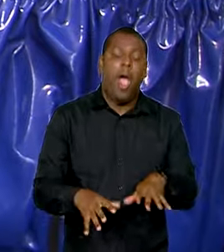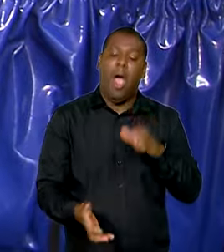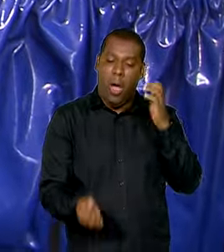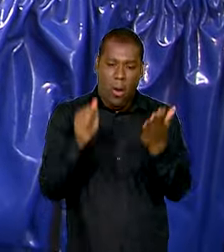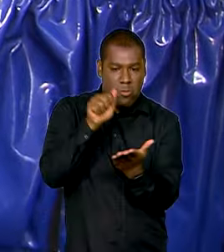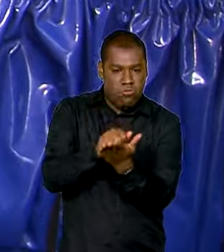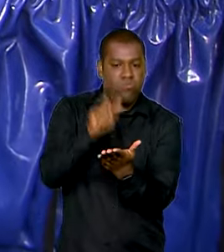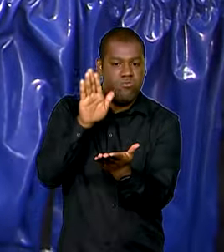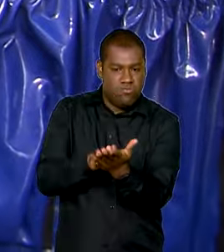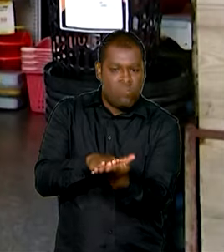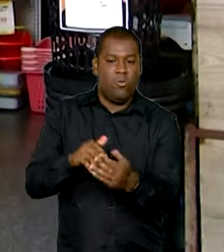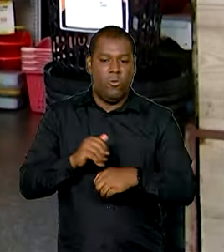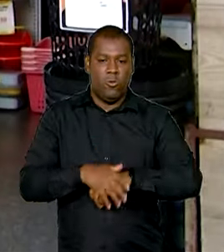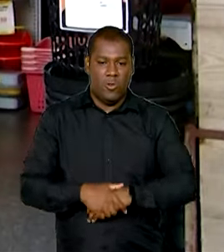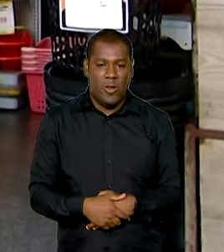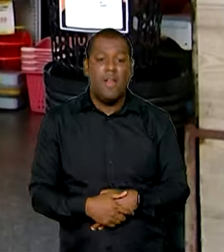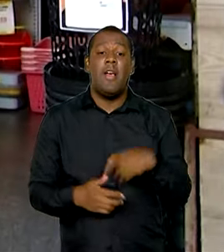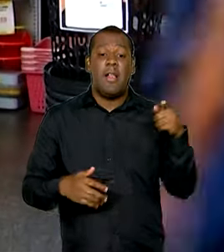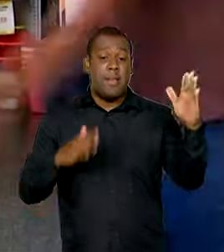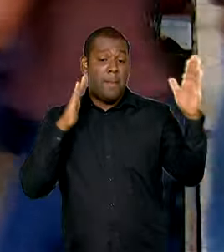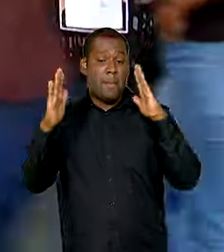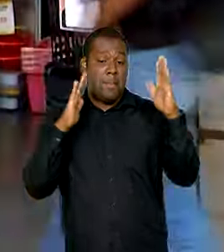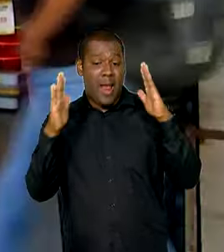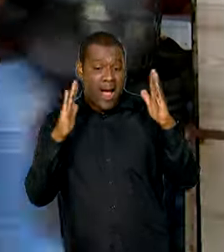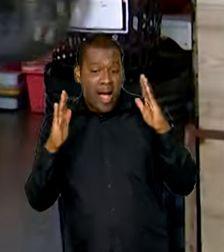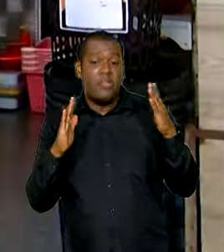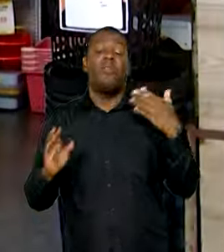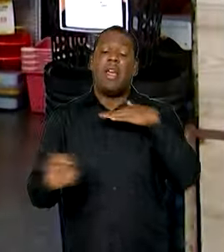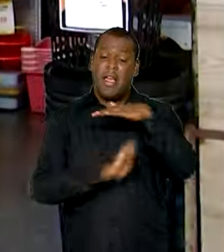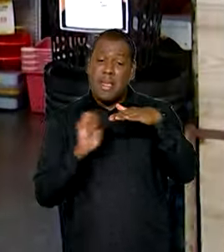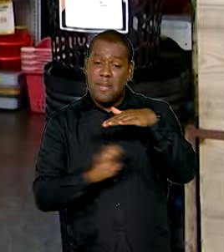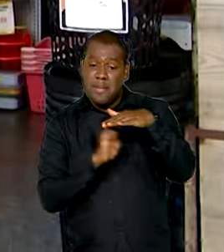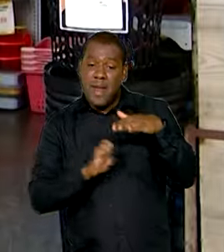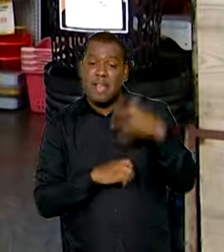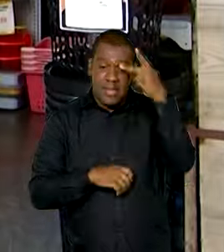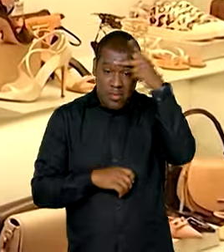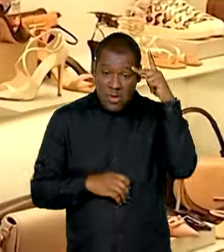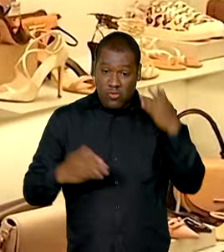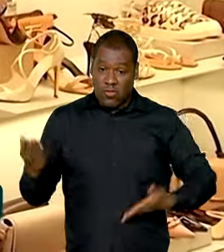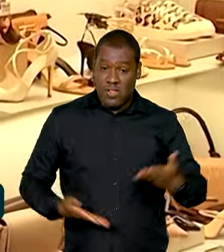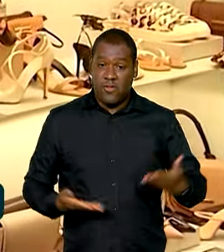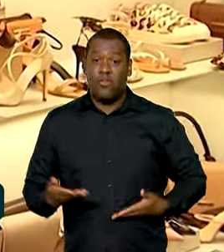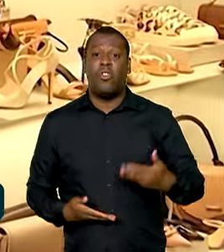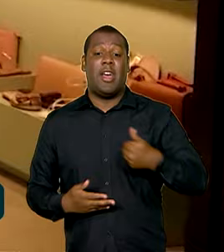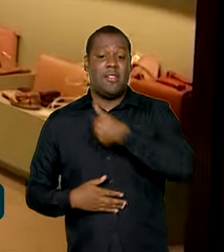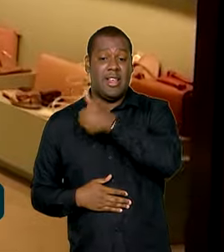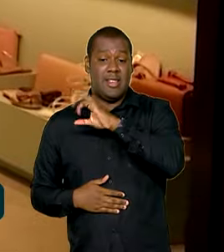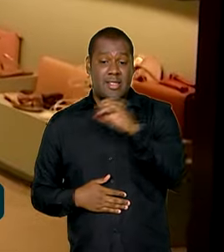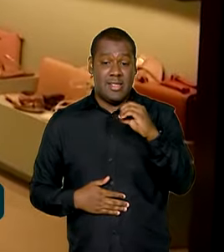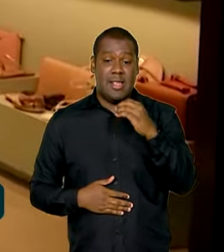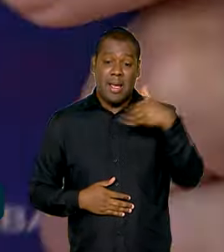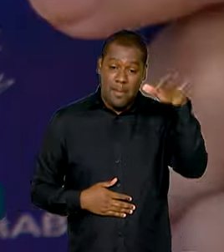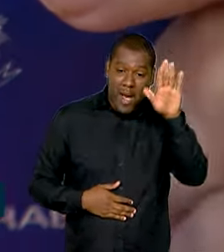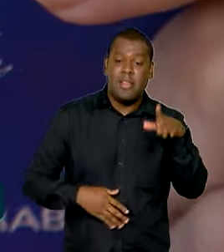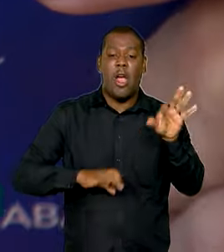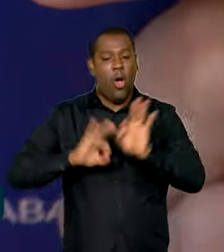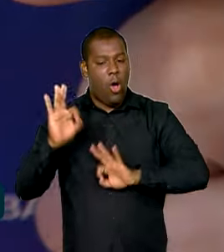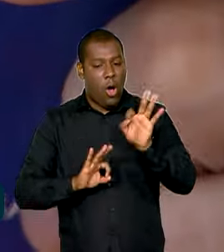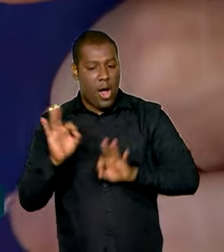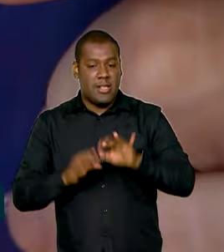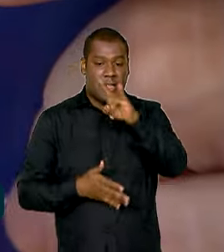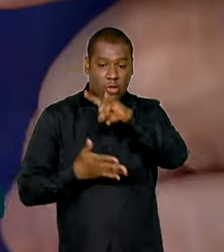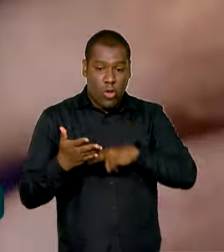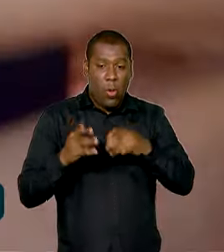semana, começou o prazo para as empresas com mais de 100 funcionários preencherem o relatório de transparência salarial e de critérios